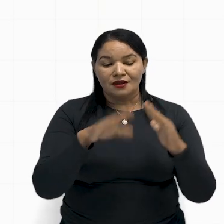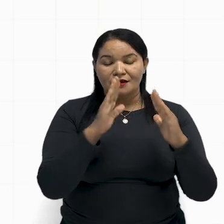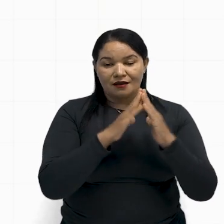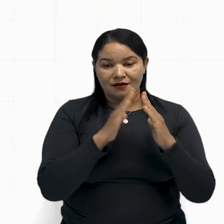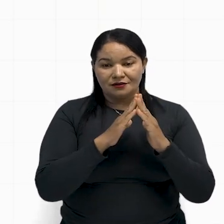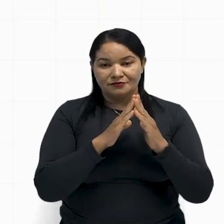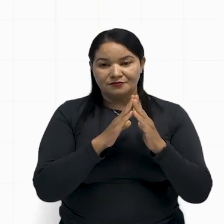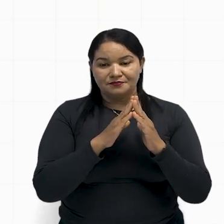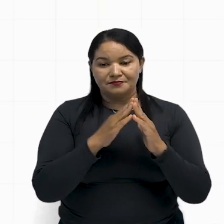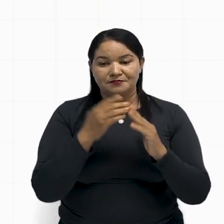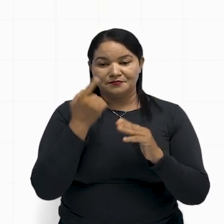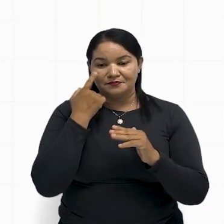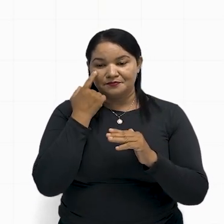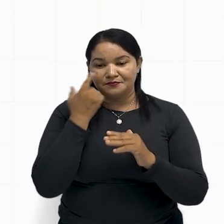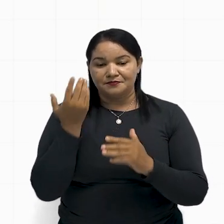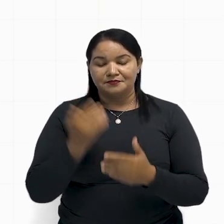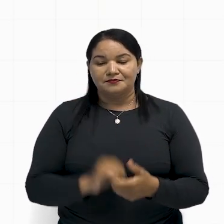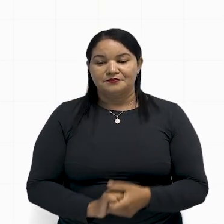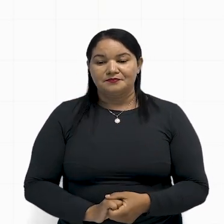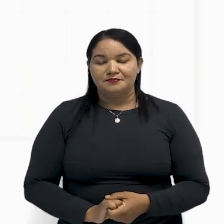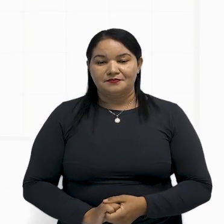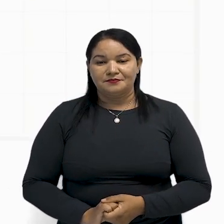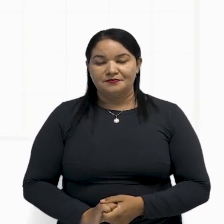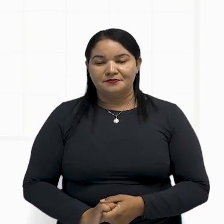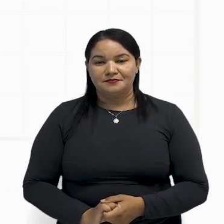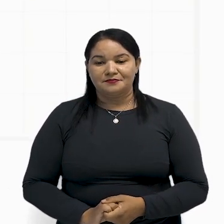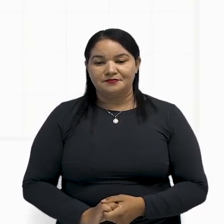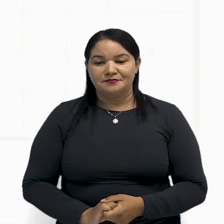voltar aqui. Casa, escola, fábrica.